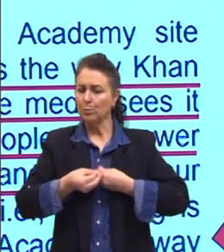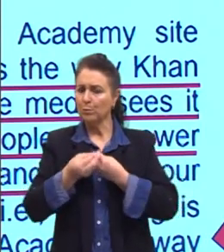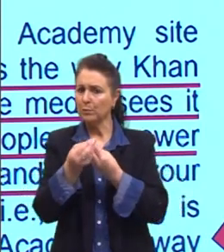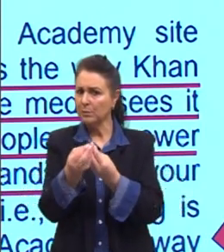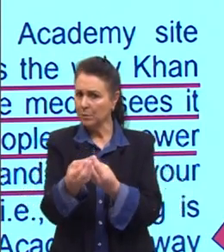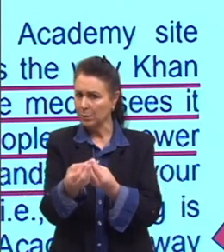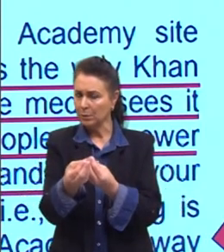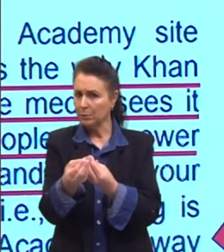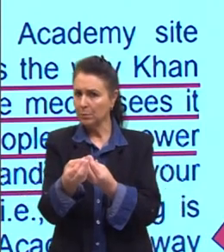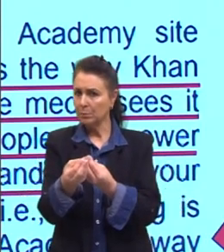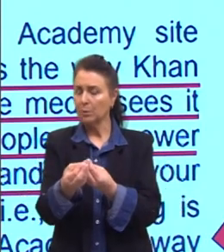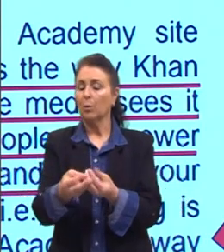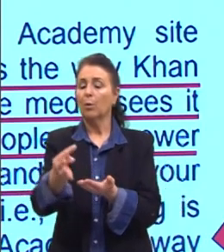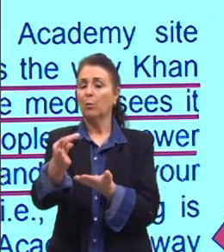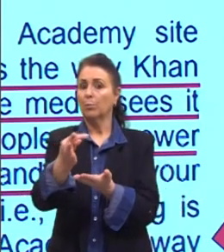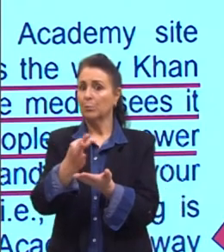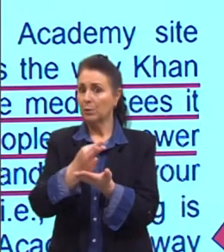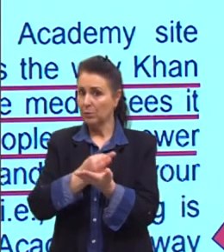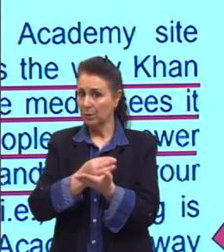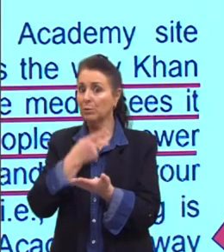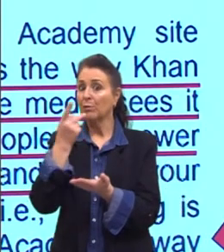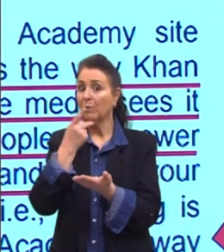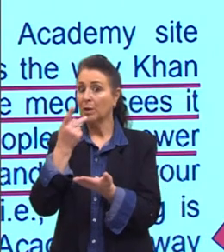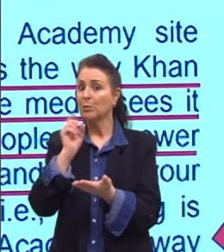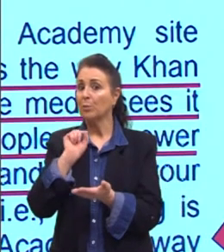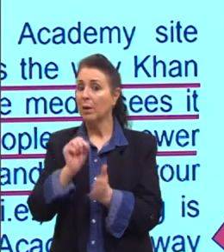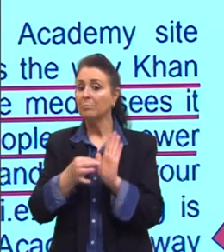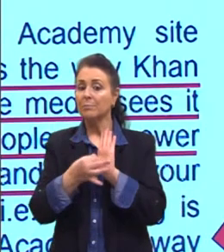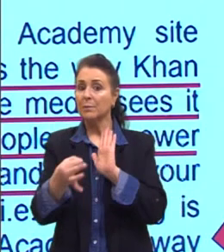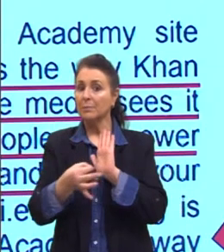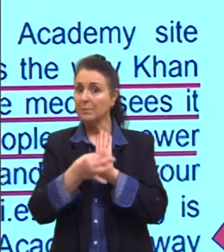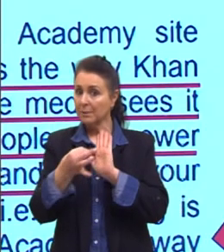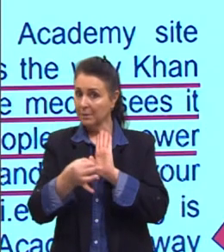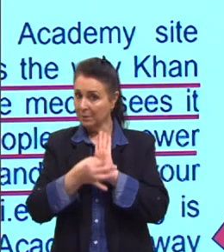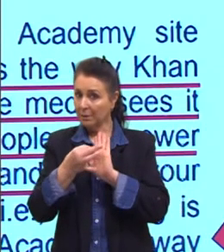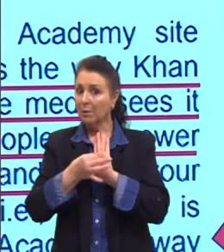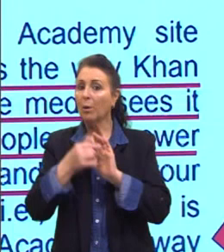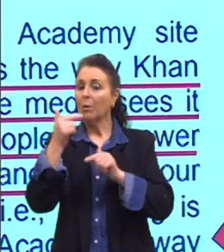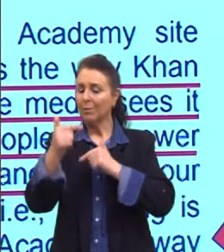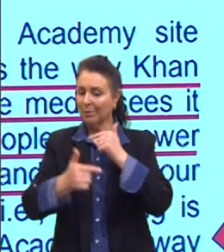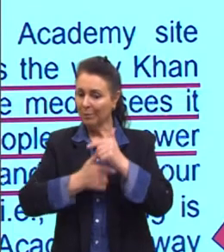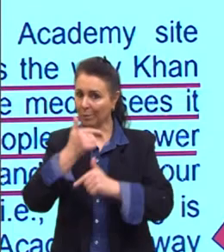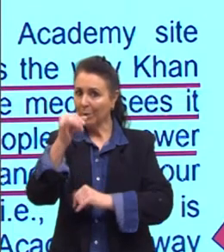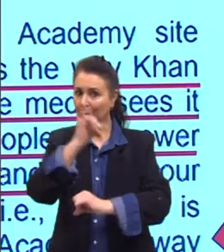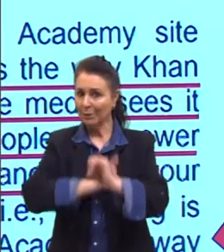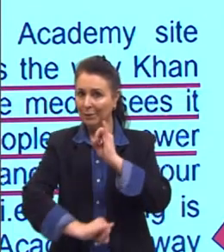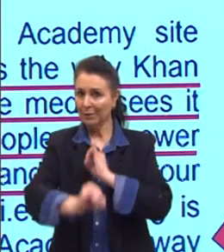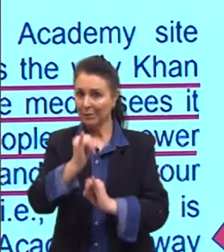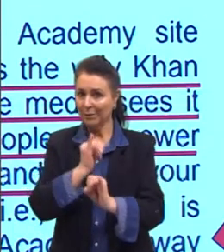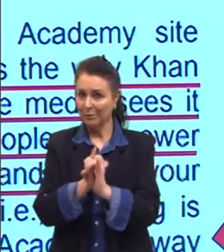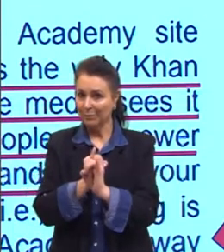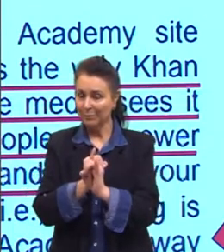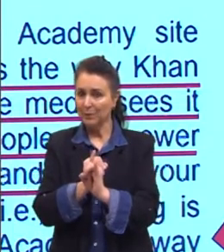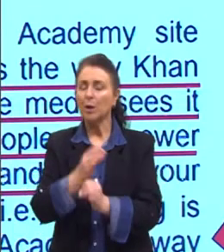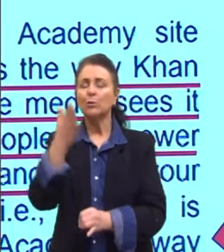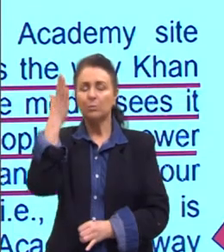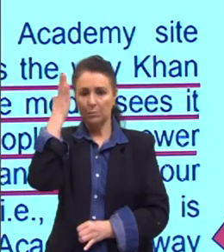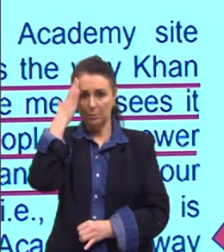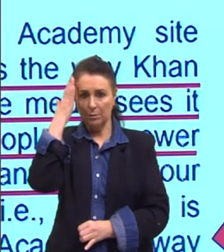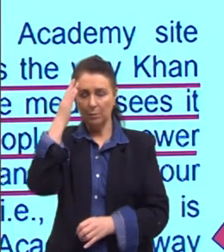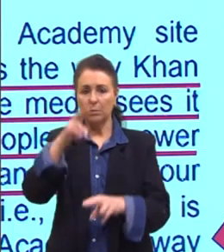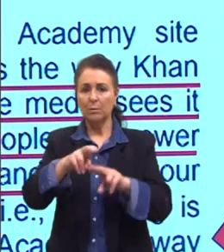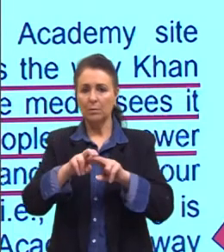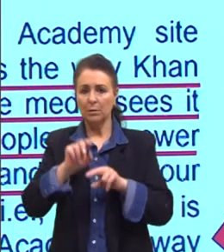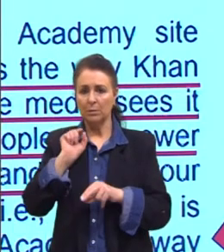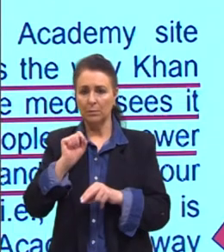sei que os meus textos falam sobre a opinião em relação ao serviço da internet. Já estou sabendo disso através da minha pergunta.